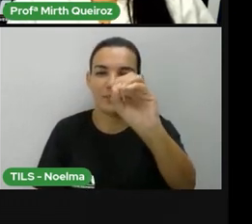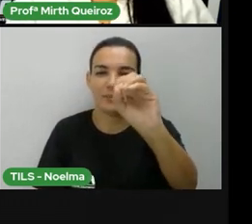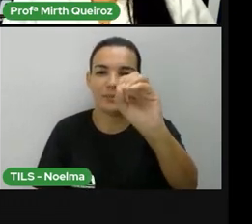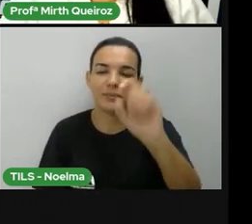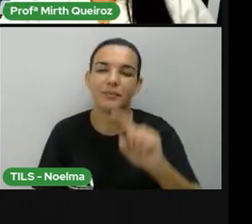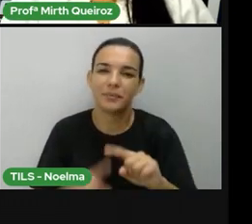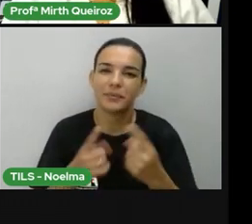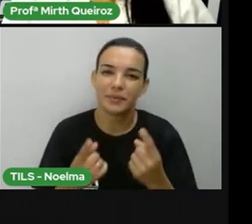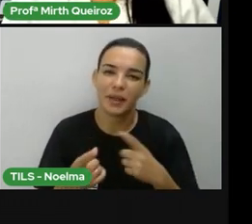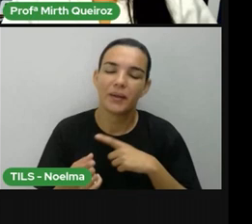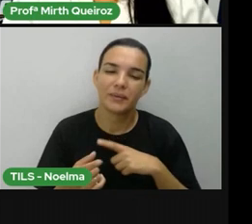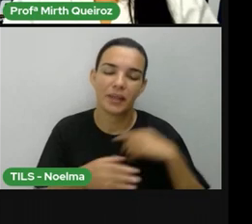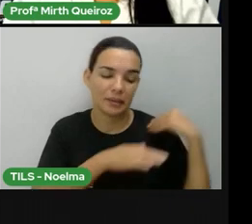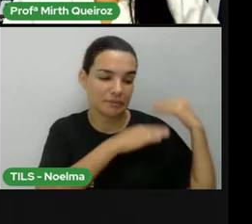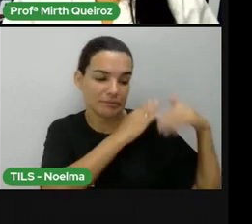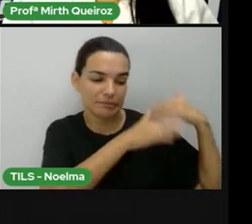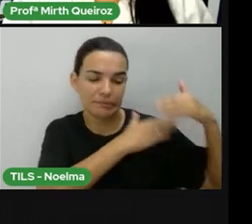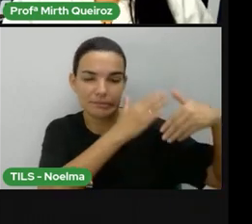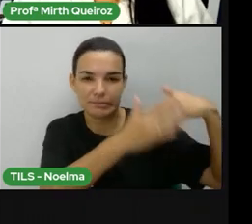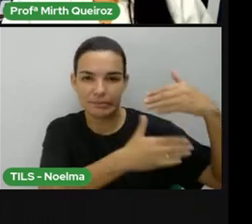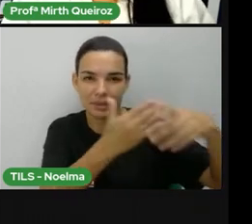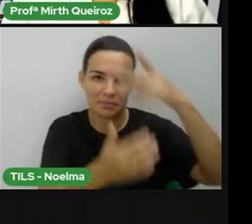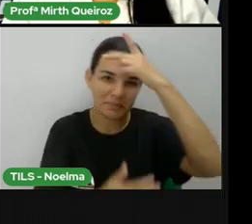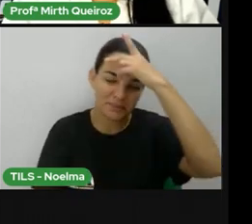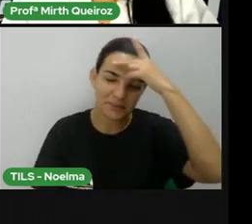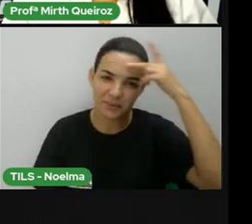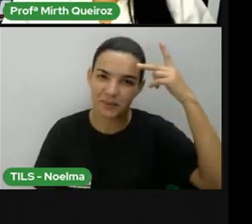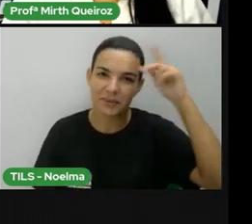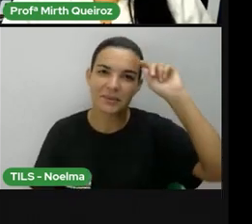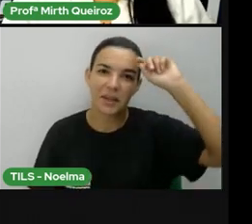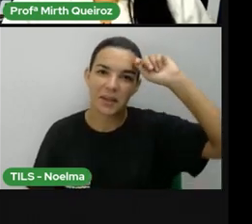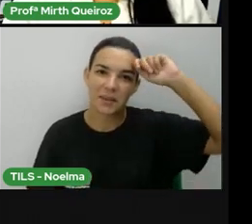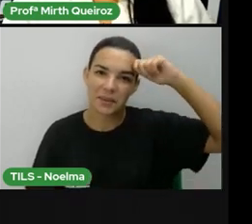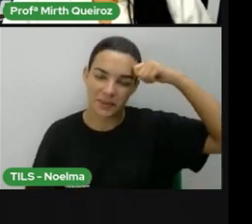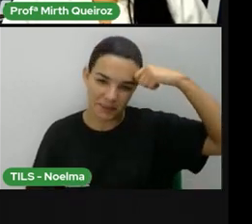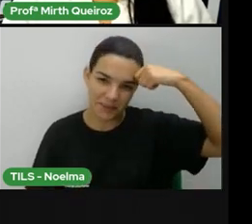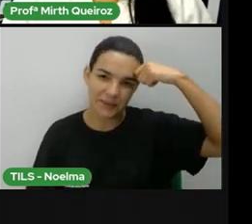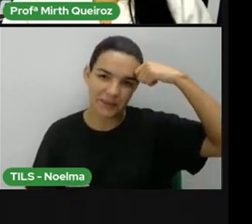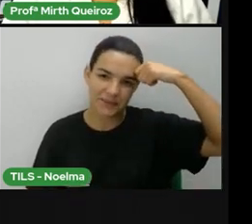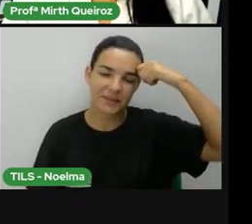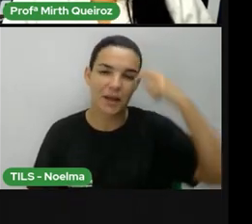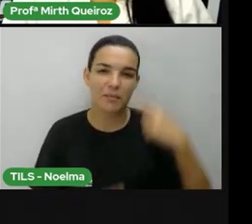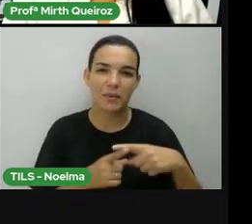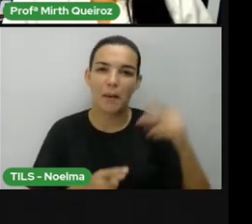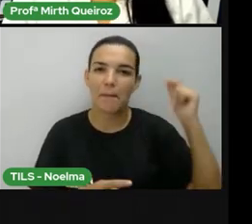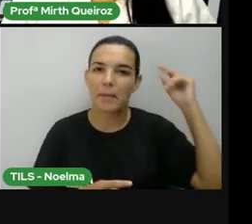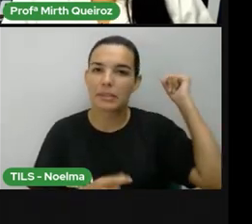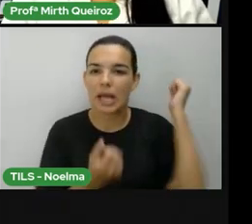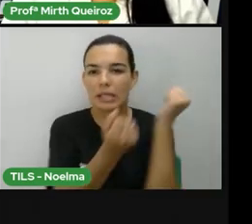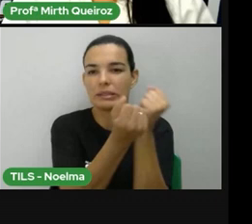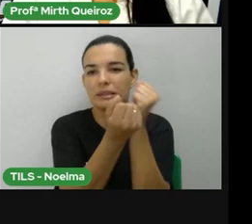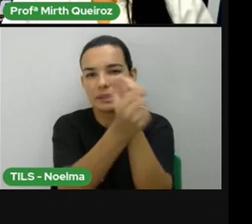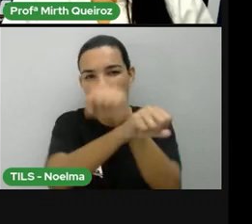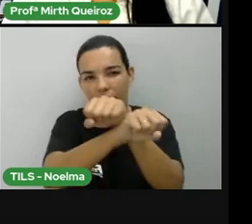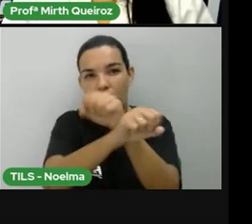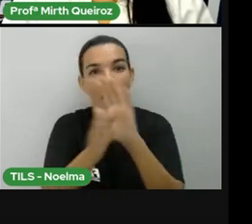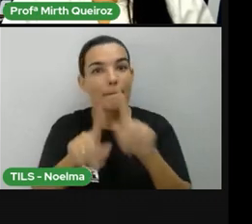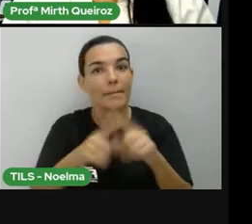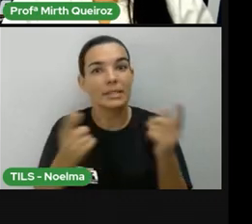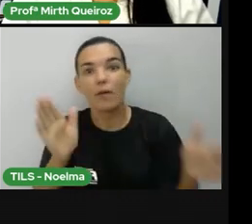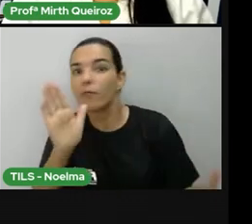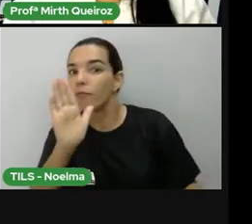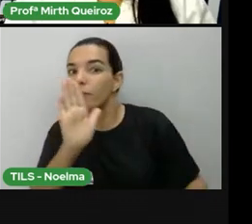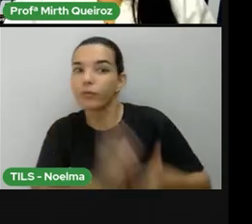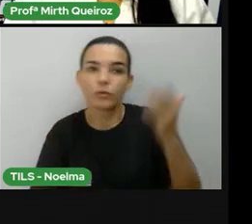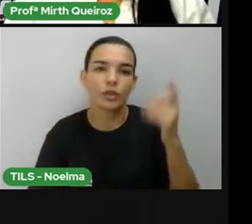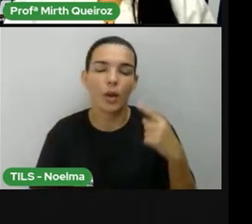formadas por descendentes desses negros, que eram escravos, que fugiam aí das fazendas, como